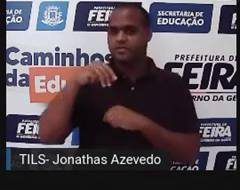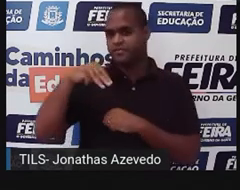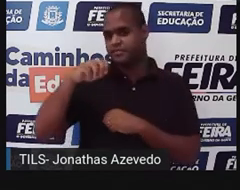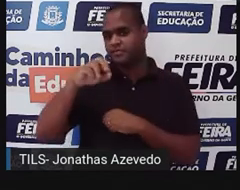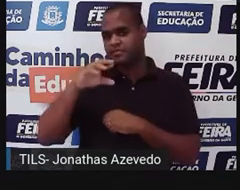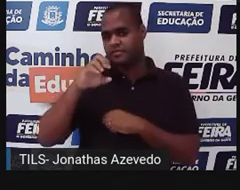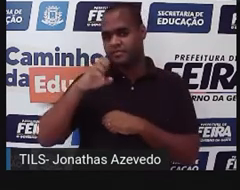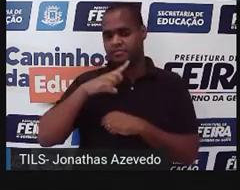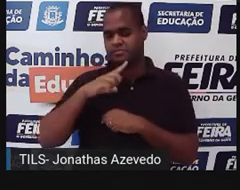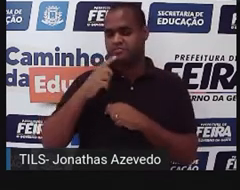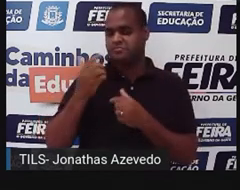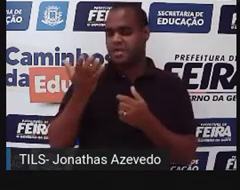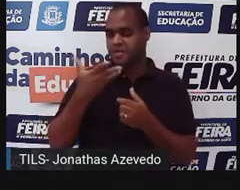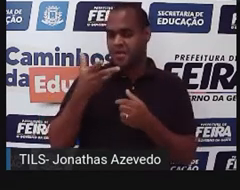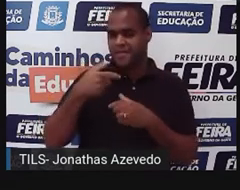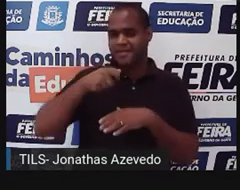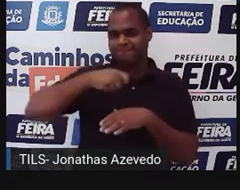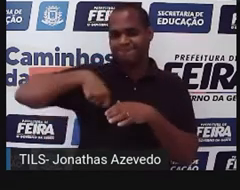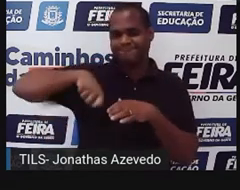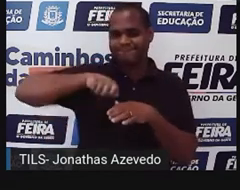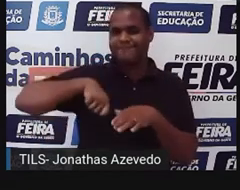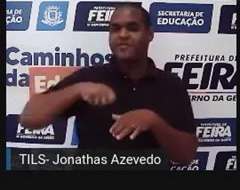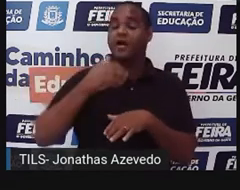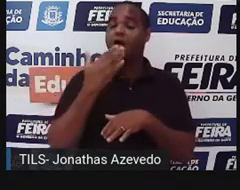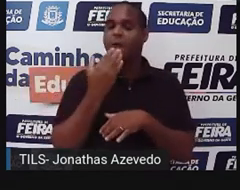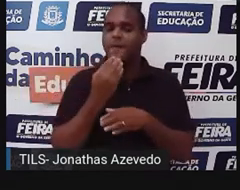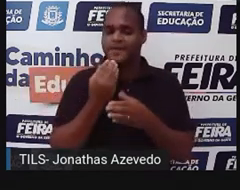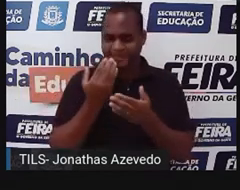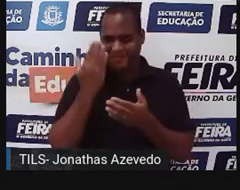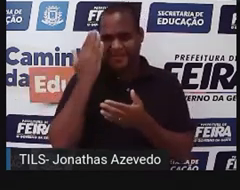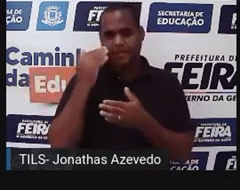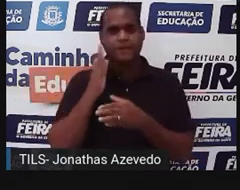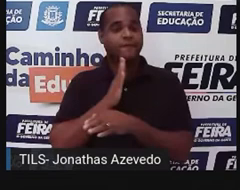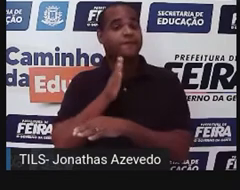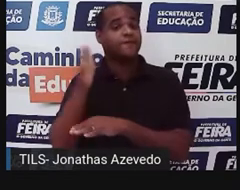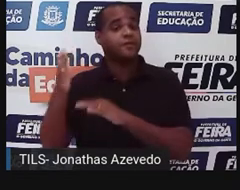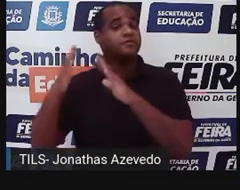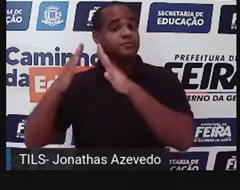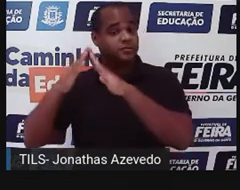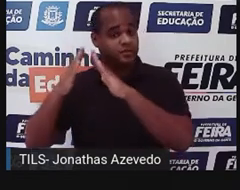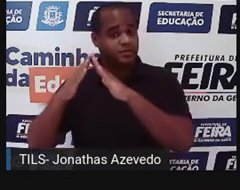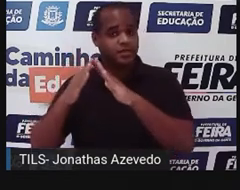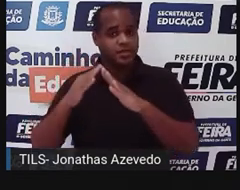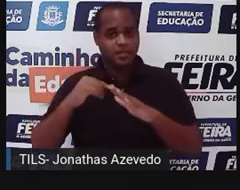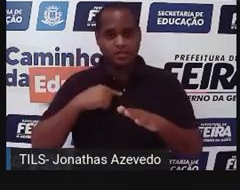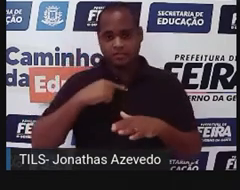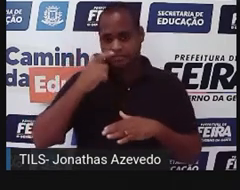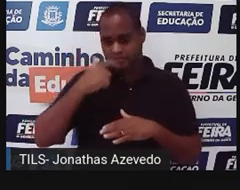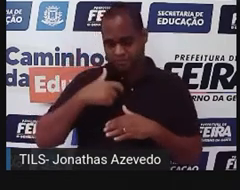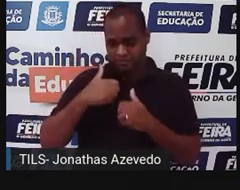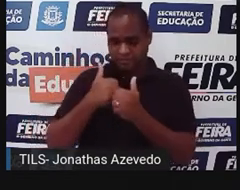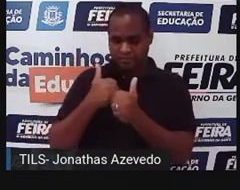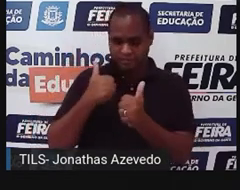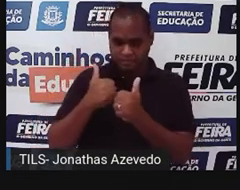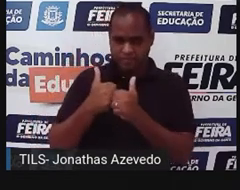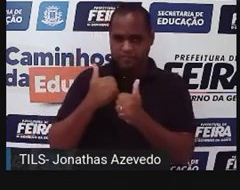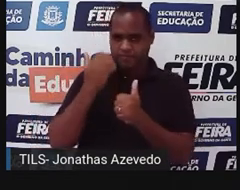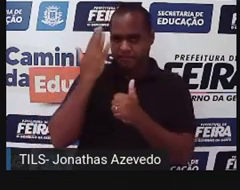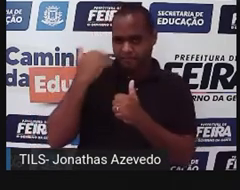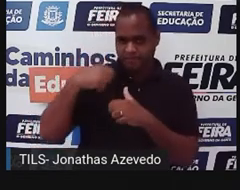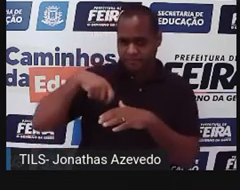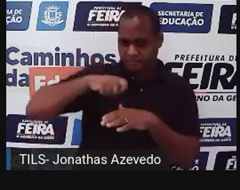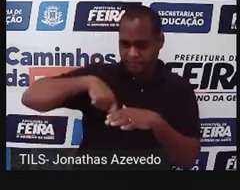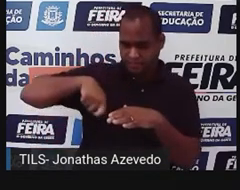cozinheira de mão cheia, e, sem pensar duas vezes, correu até lá. Minha cara vizinha, por acaso a senhora sabe